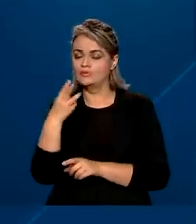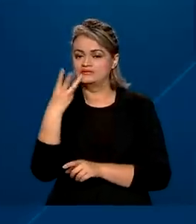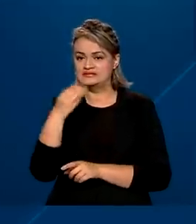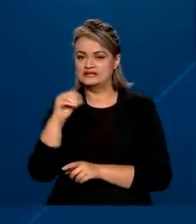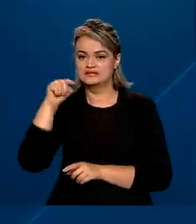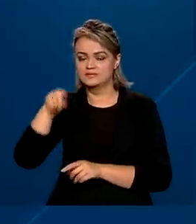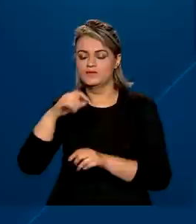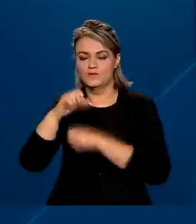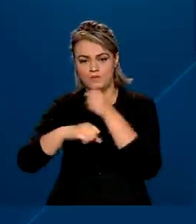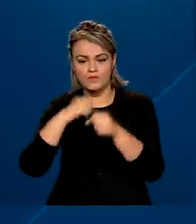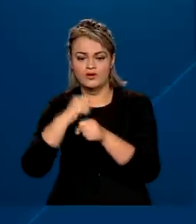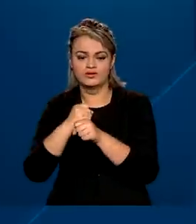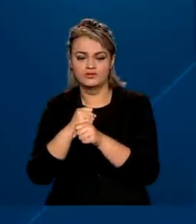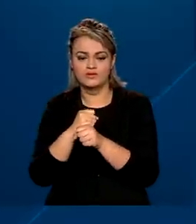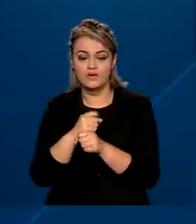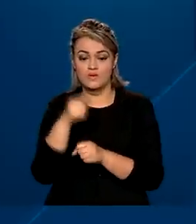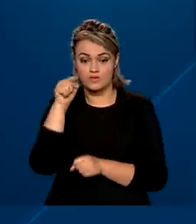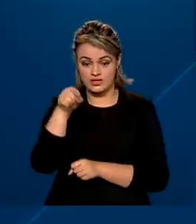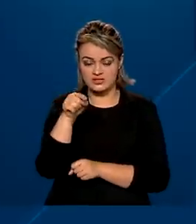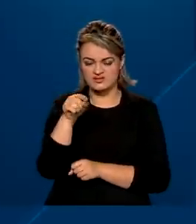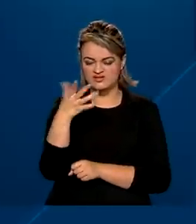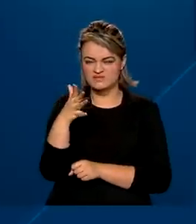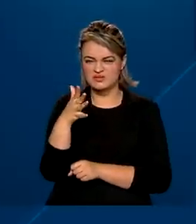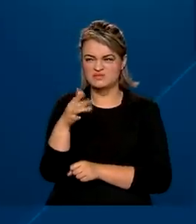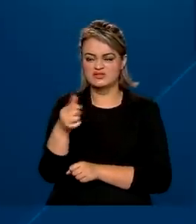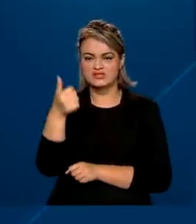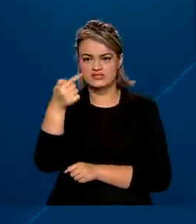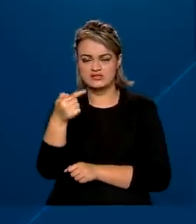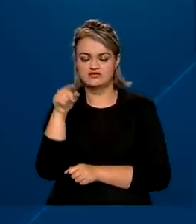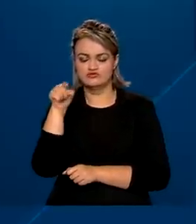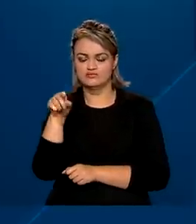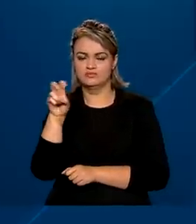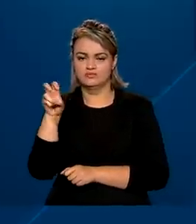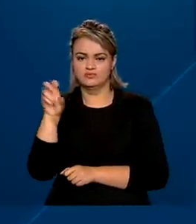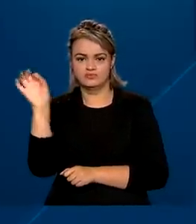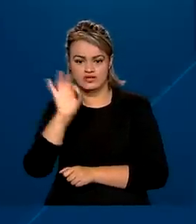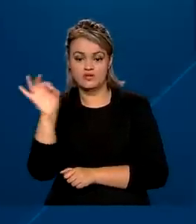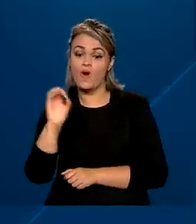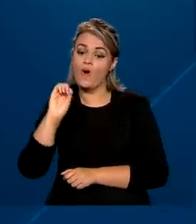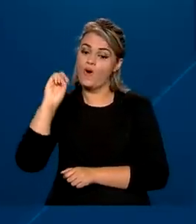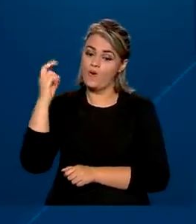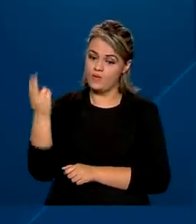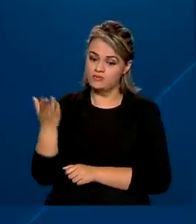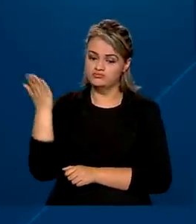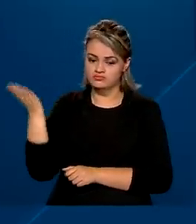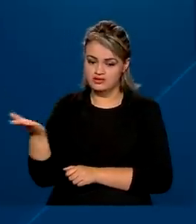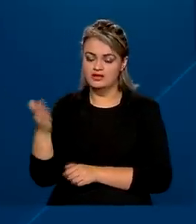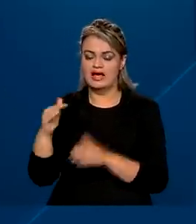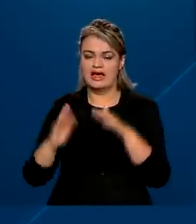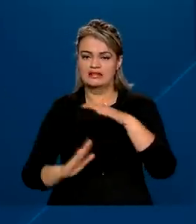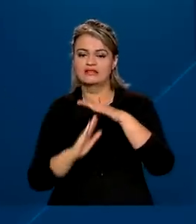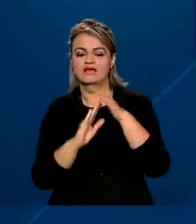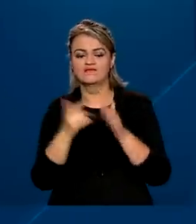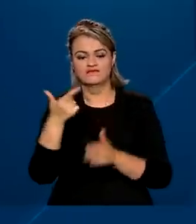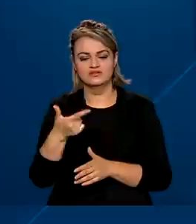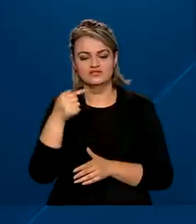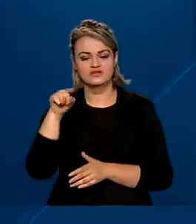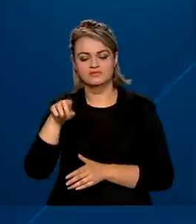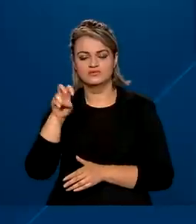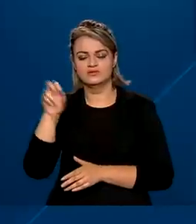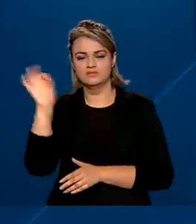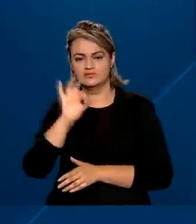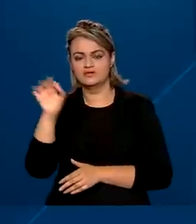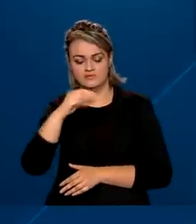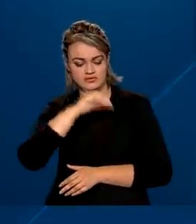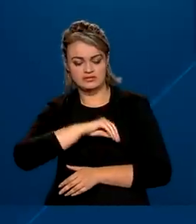por ano, com alíquota mínima de 7,5%, podendo chegar a 27,5% para quem